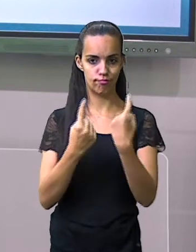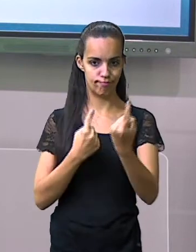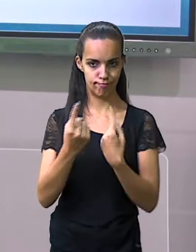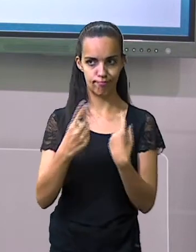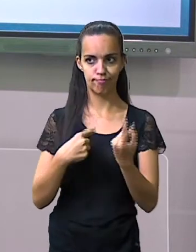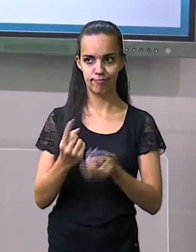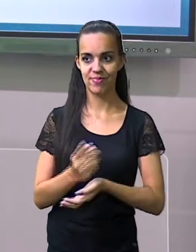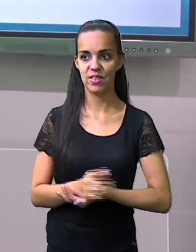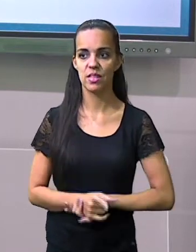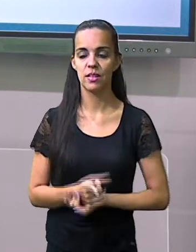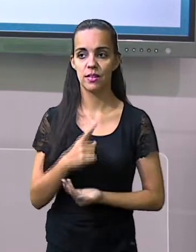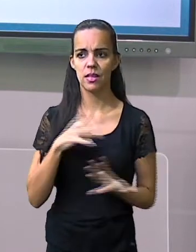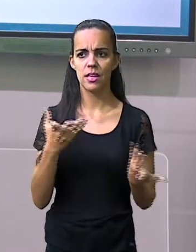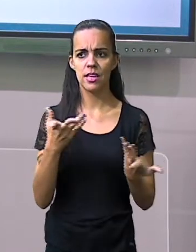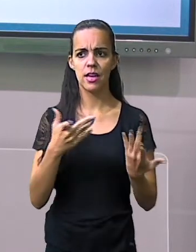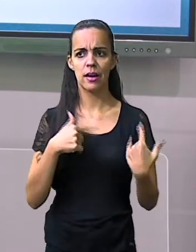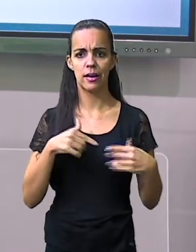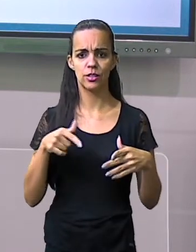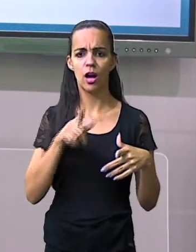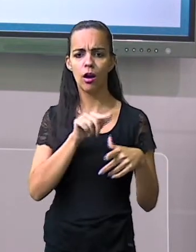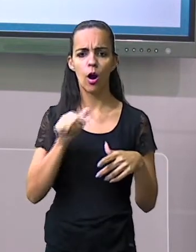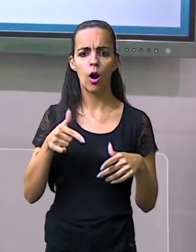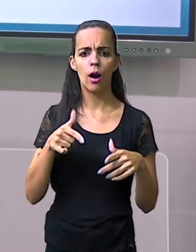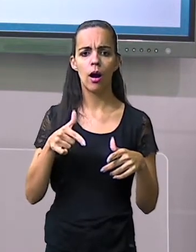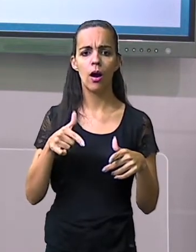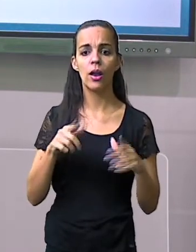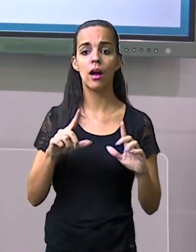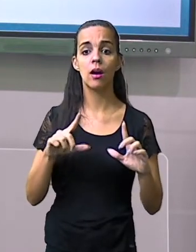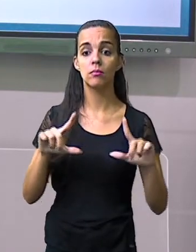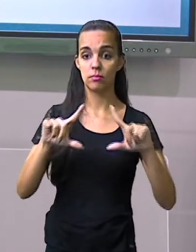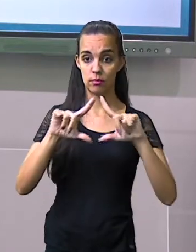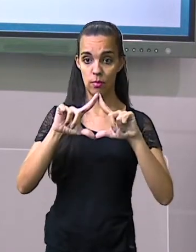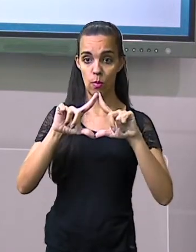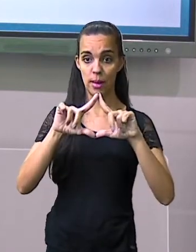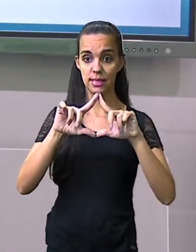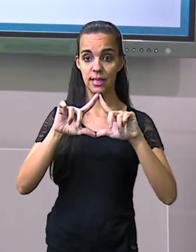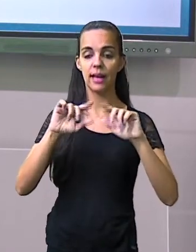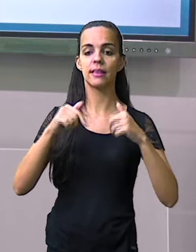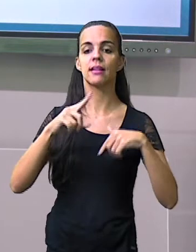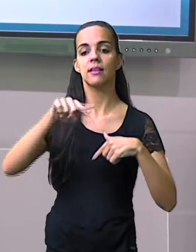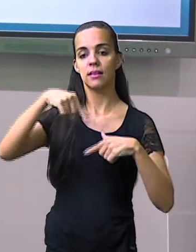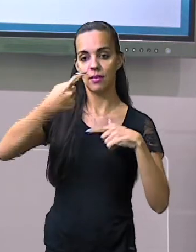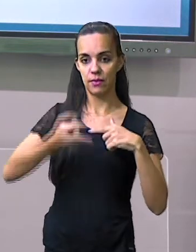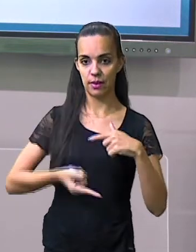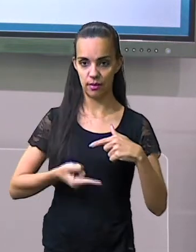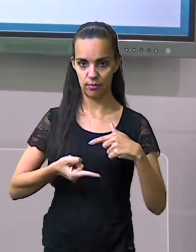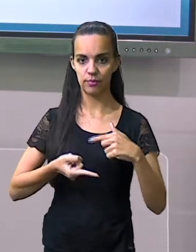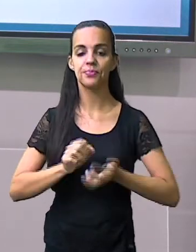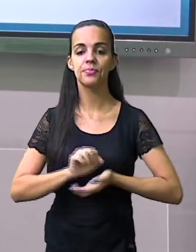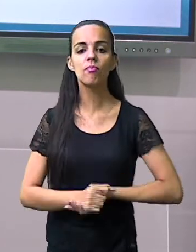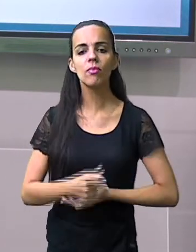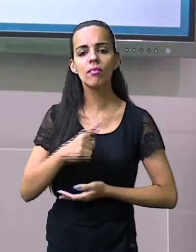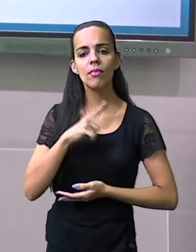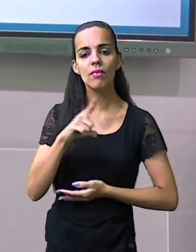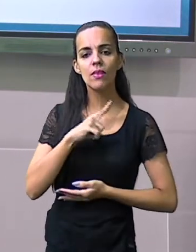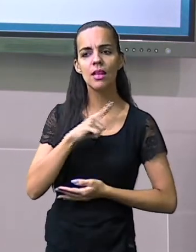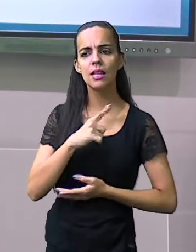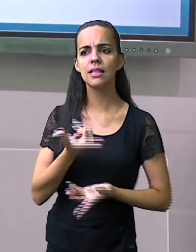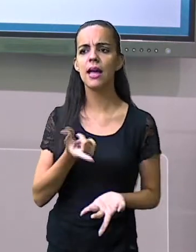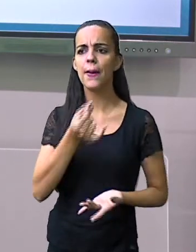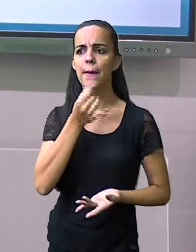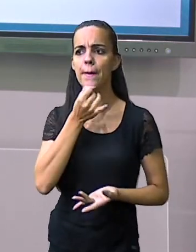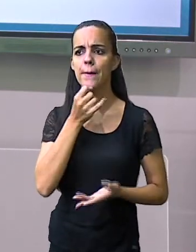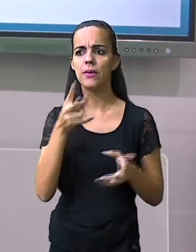Próxima placa é um triângulo pra baixo. Então, ali significa D-A-Preferência, tá? Pra você dar a preferência, no